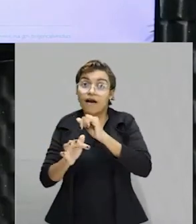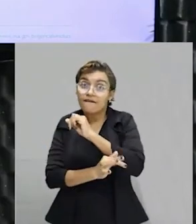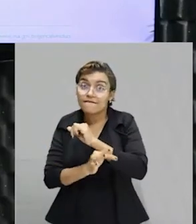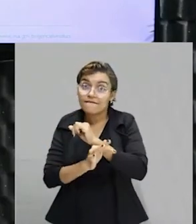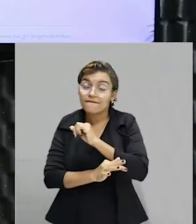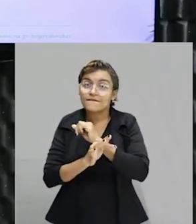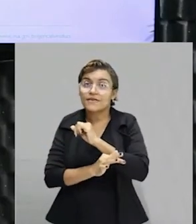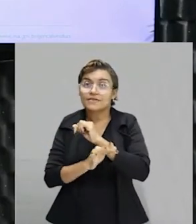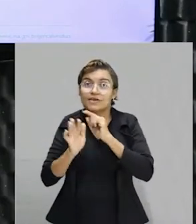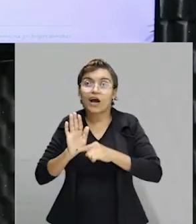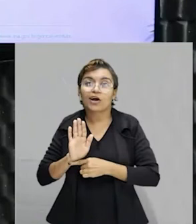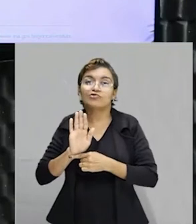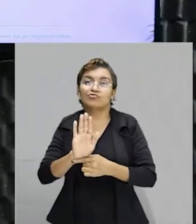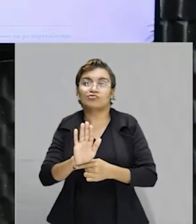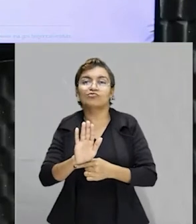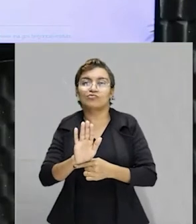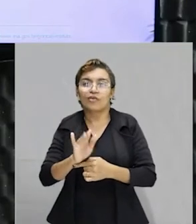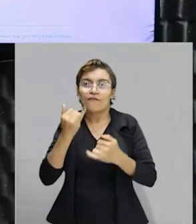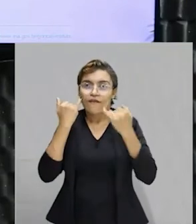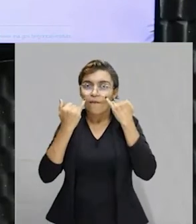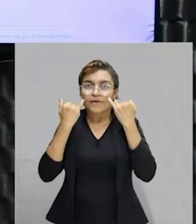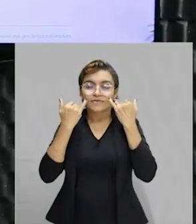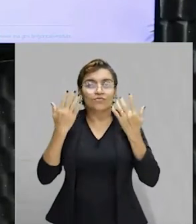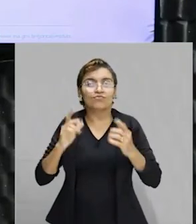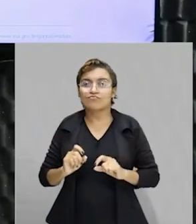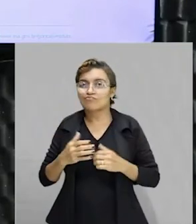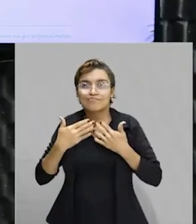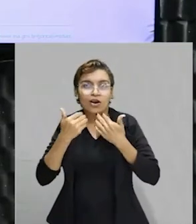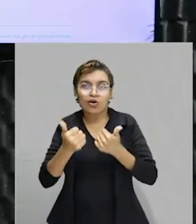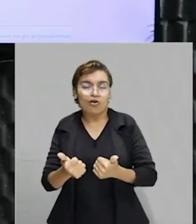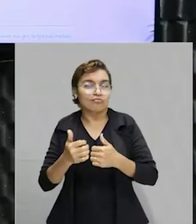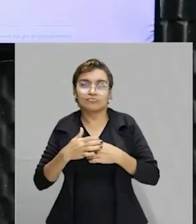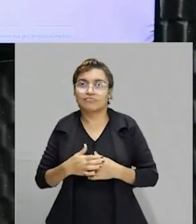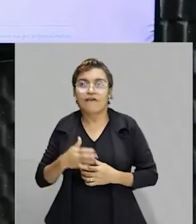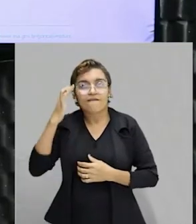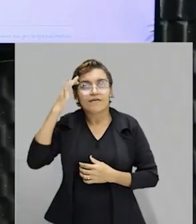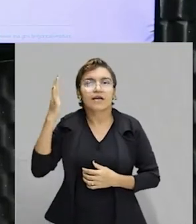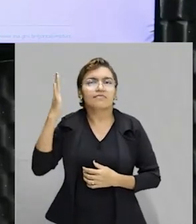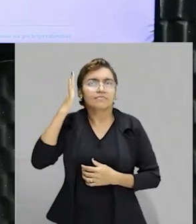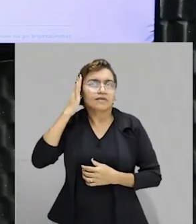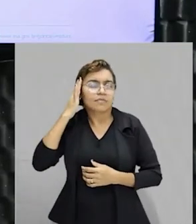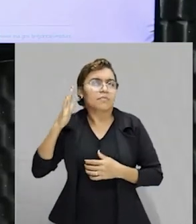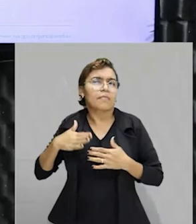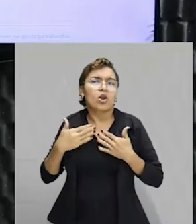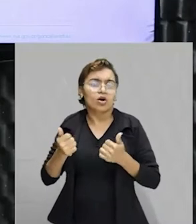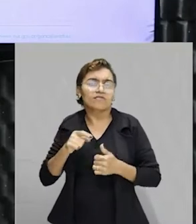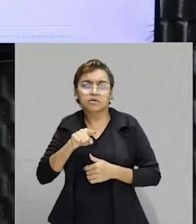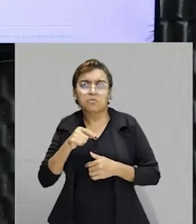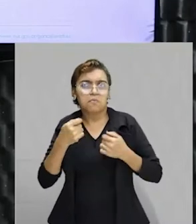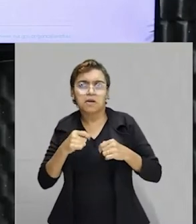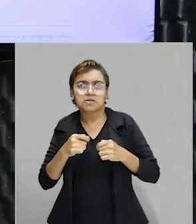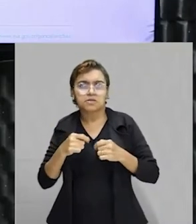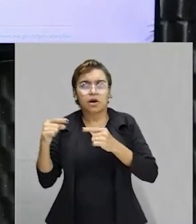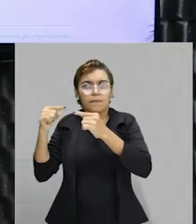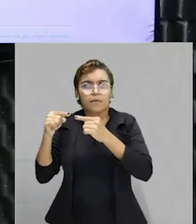ela trouxe essa informação para nós com uma, assim, facilidade de compreensão muito grande que não precisa, né, você montar